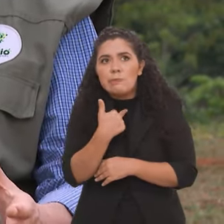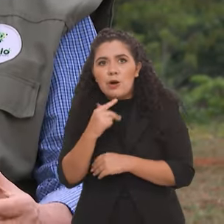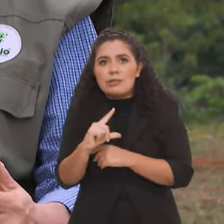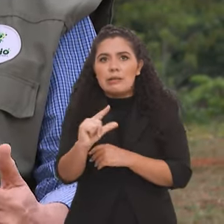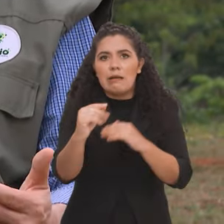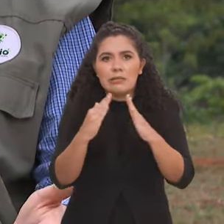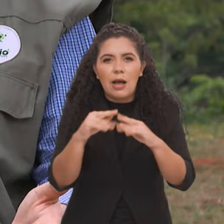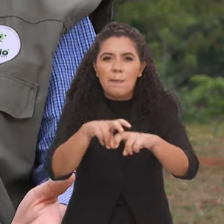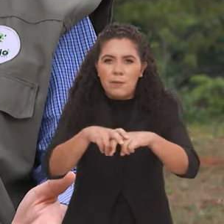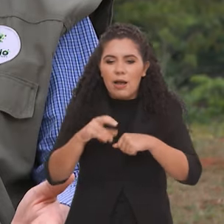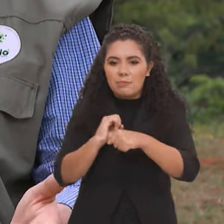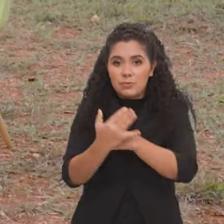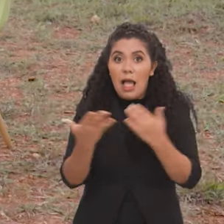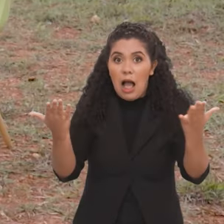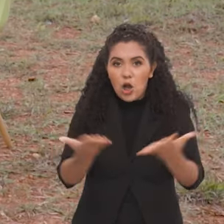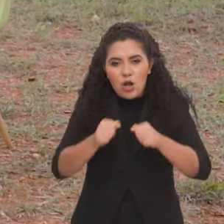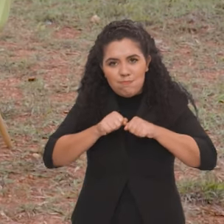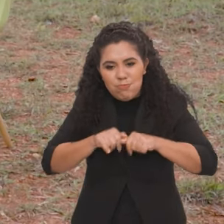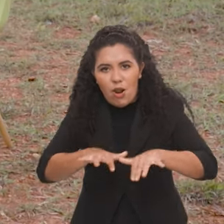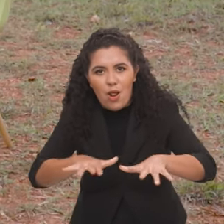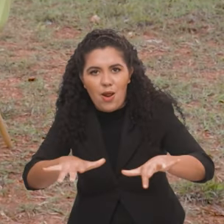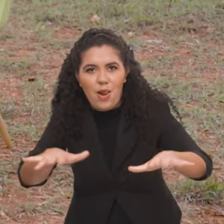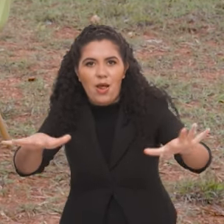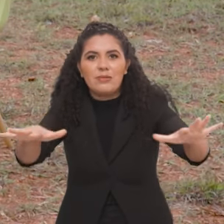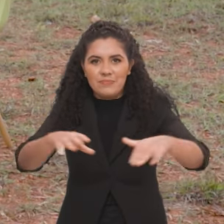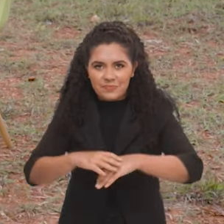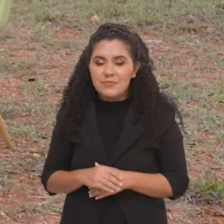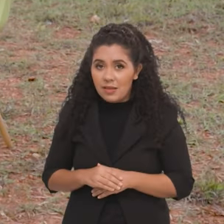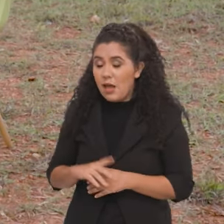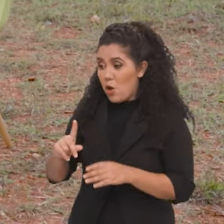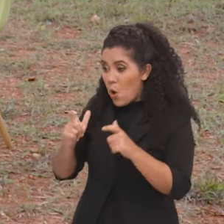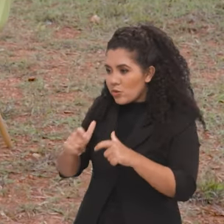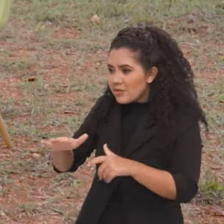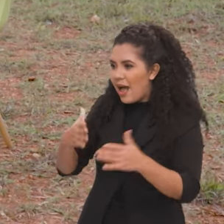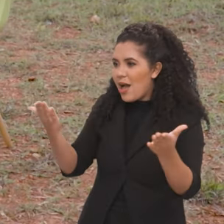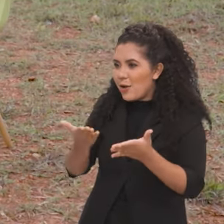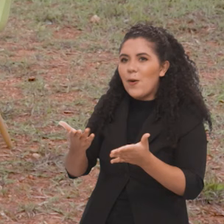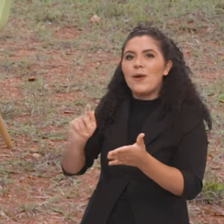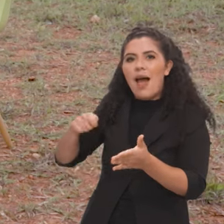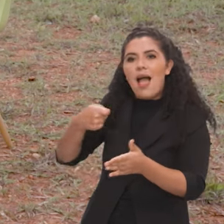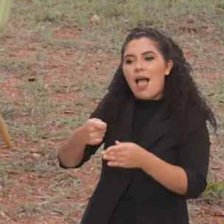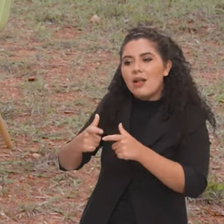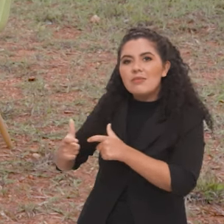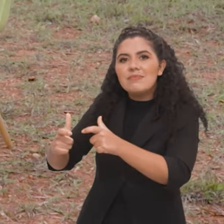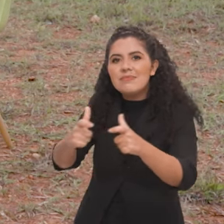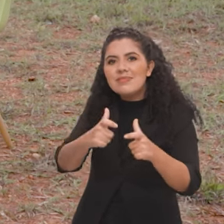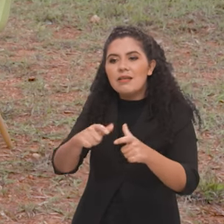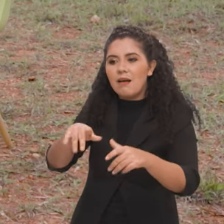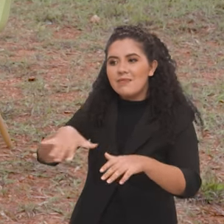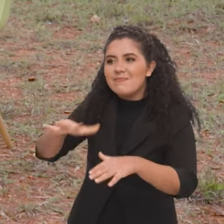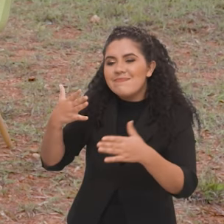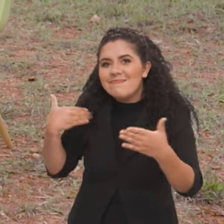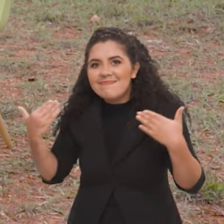etc. Então, acho que isso vem expandindo. As áreas livres depois viraram um verdadeiro oásis, né? Um verdadeiro oásis.